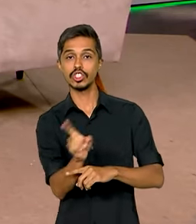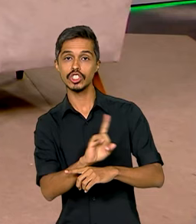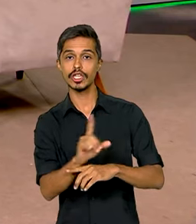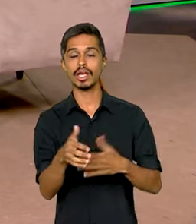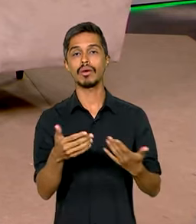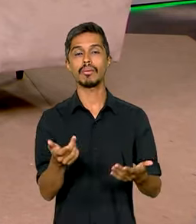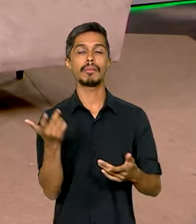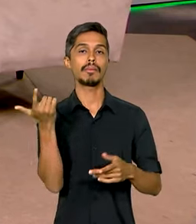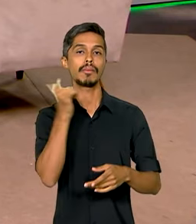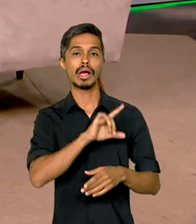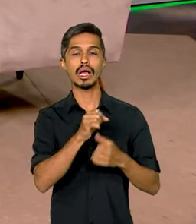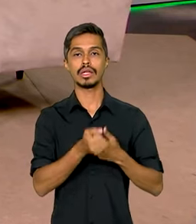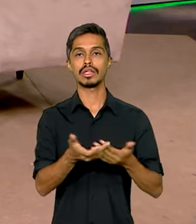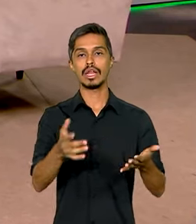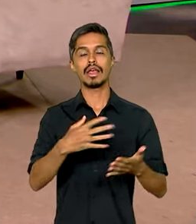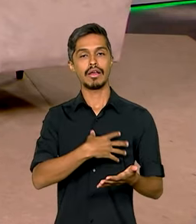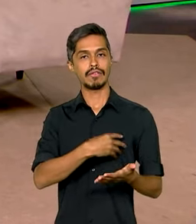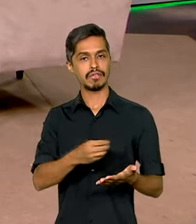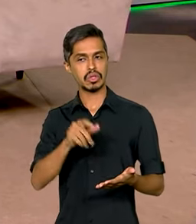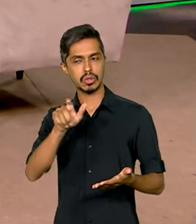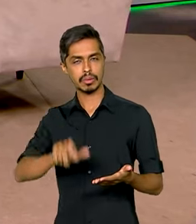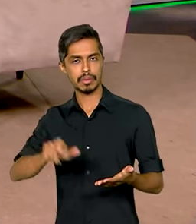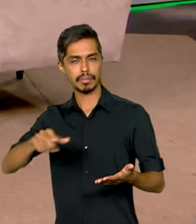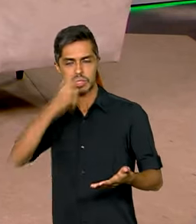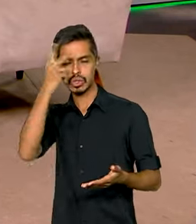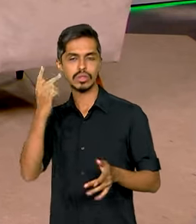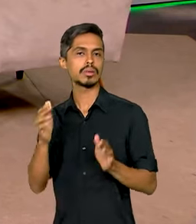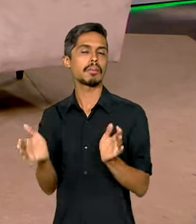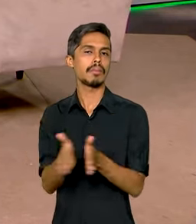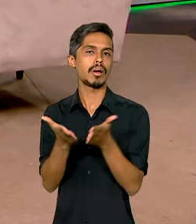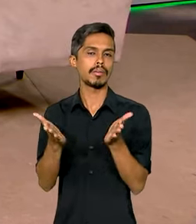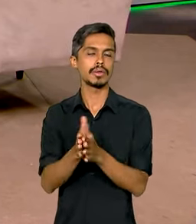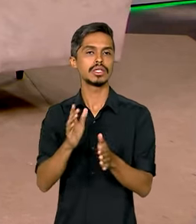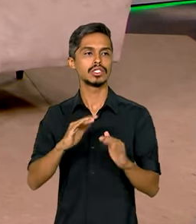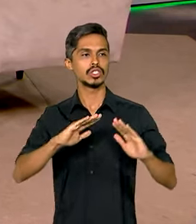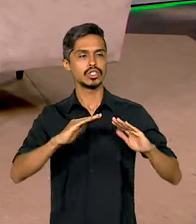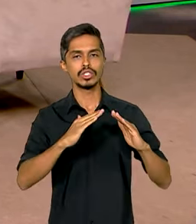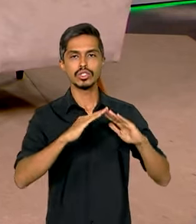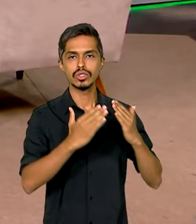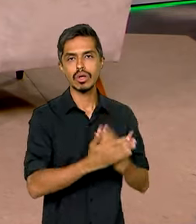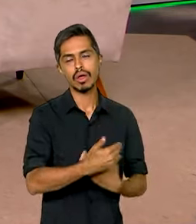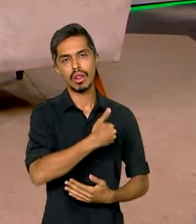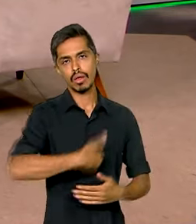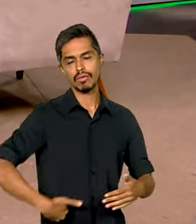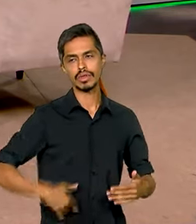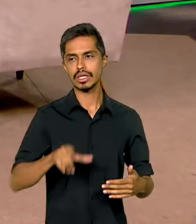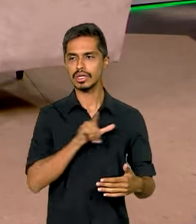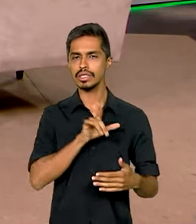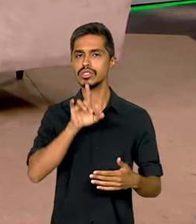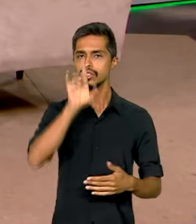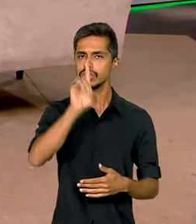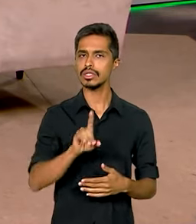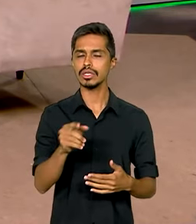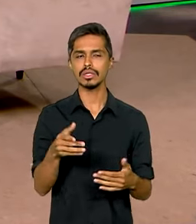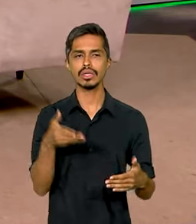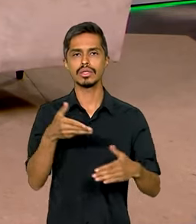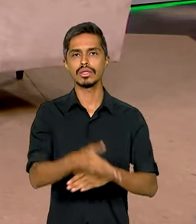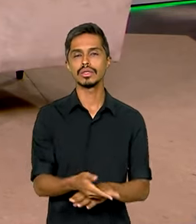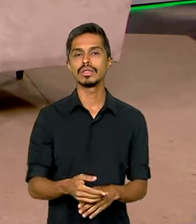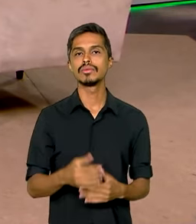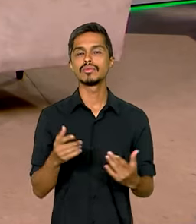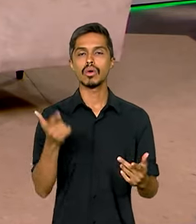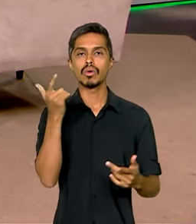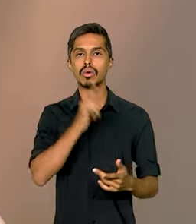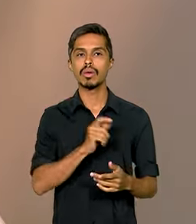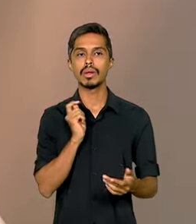fazer com que o filho do pobre que estuda numa escola pública tenha também esse direito, esse acesso, onde quem tem